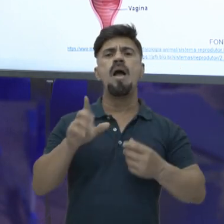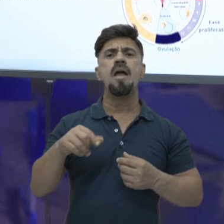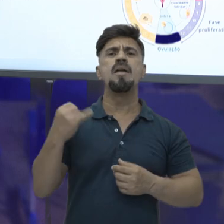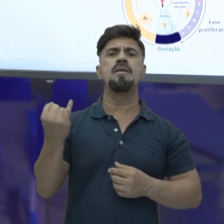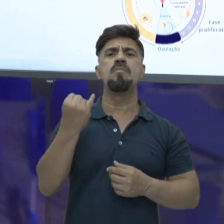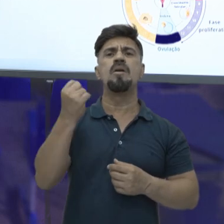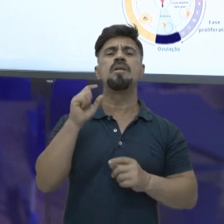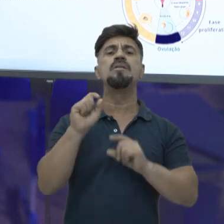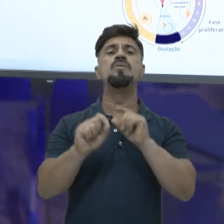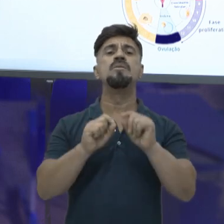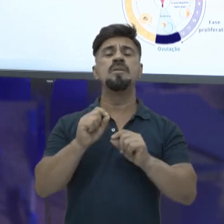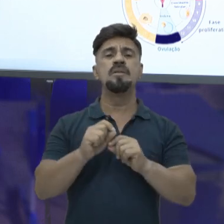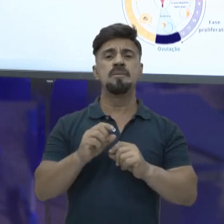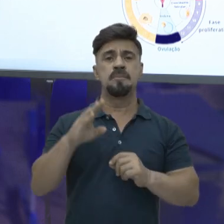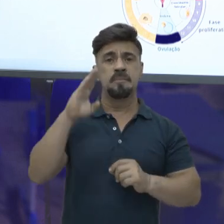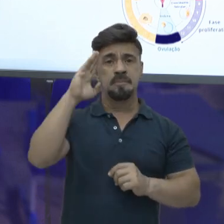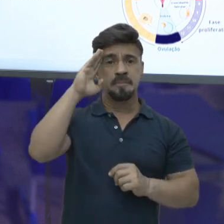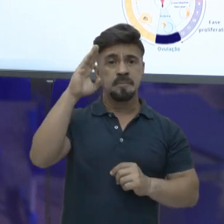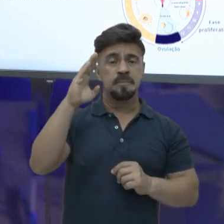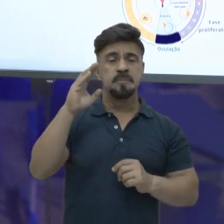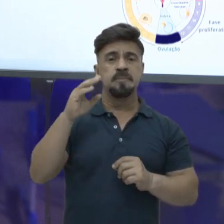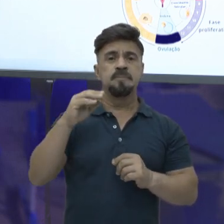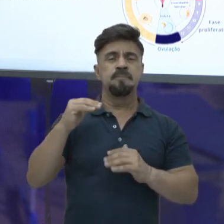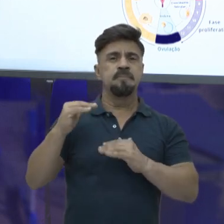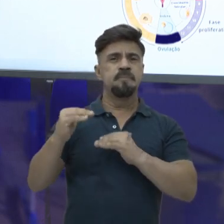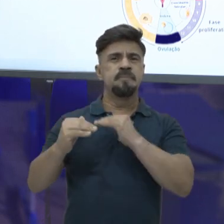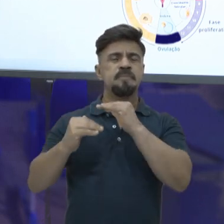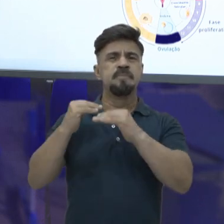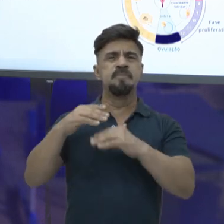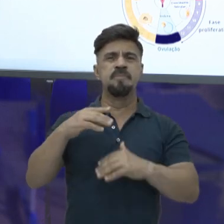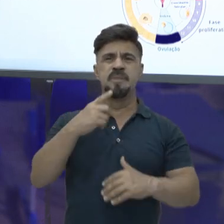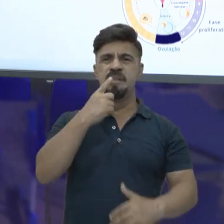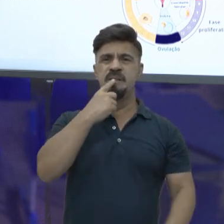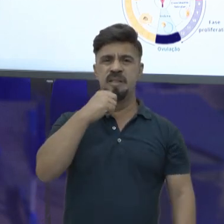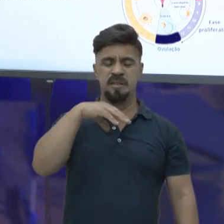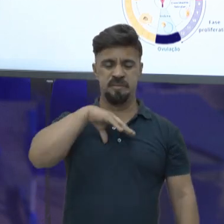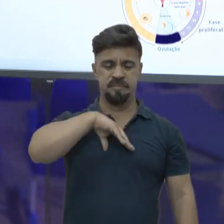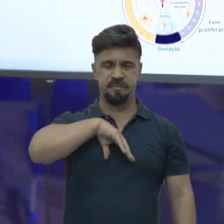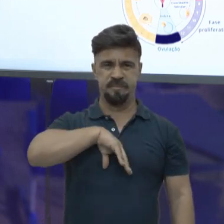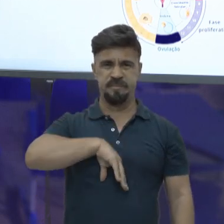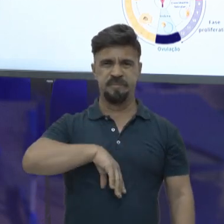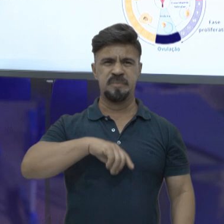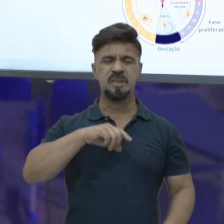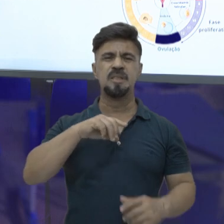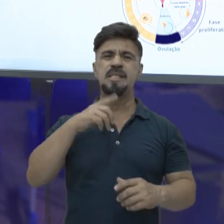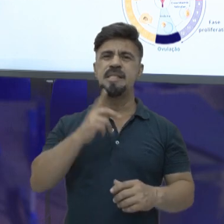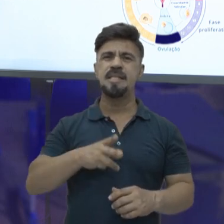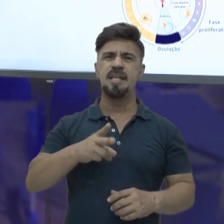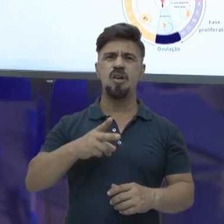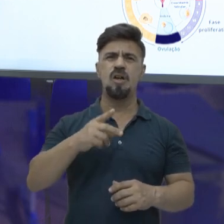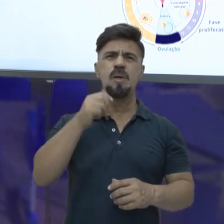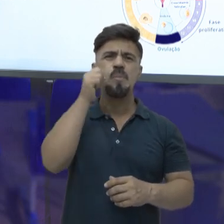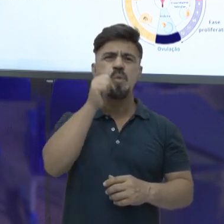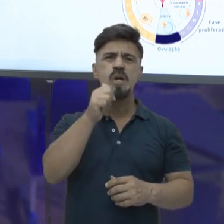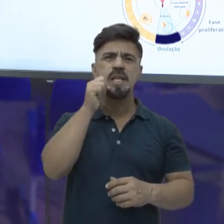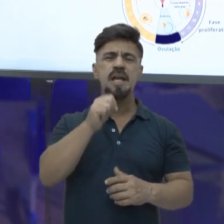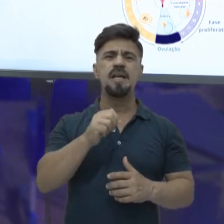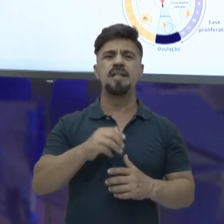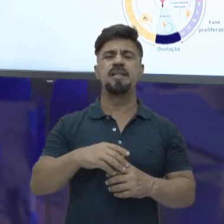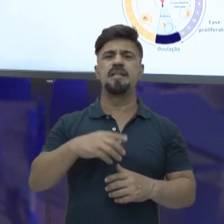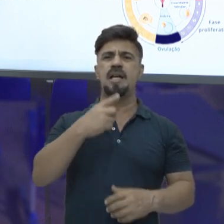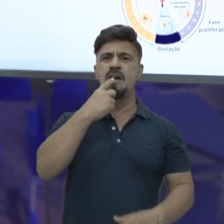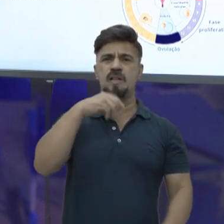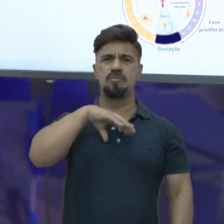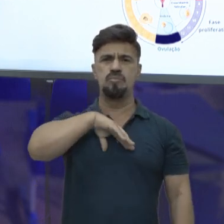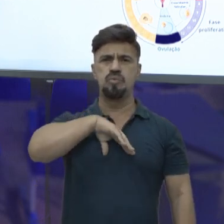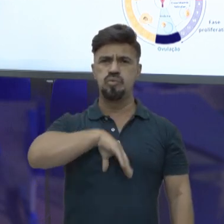importante a gente saber sobre ela? Principalmente sobre o processo de menstruação. Por quê? Todas as mulheres menstruam, é uma